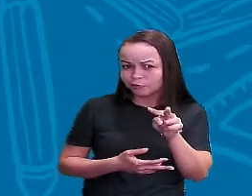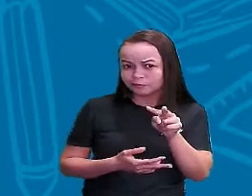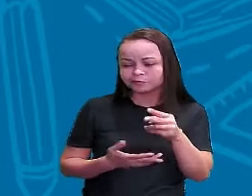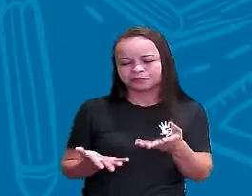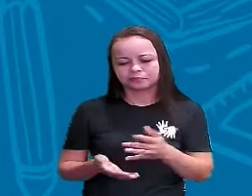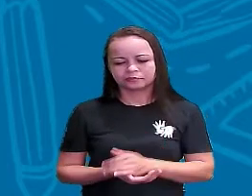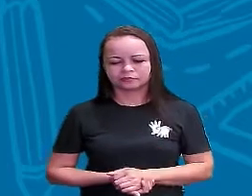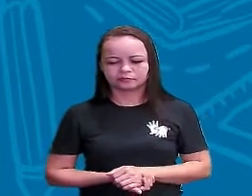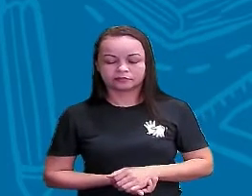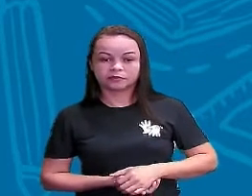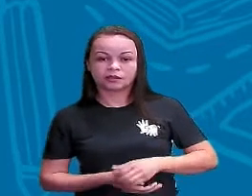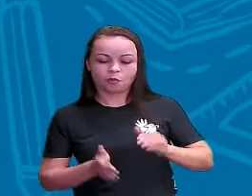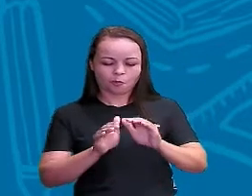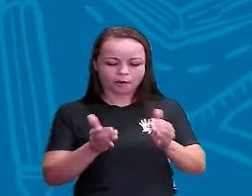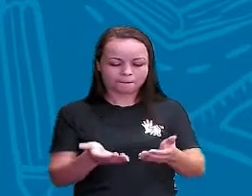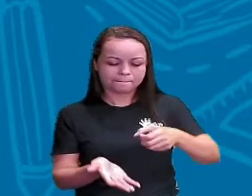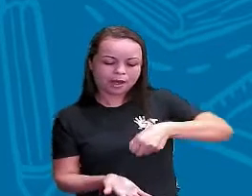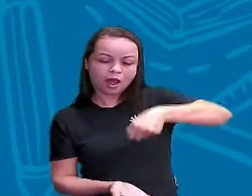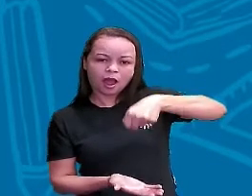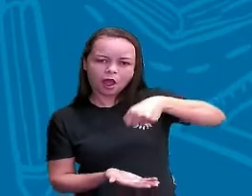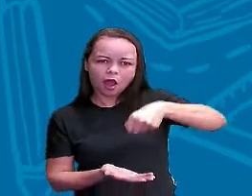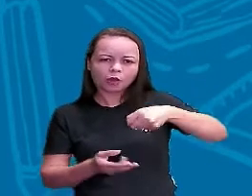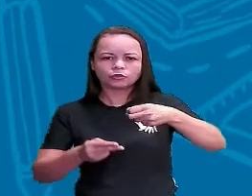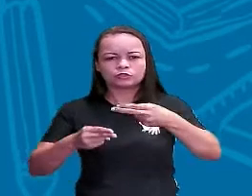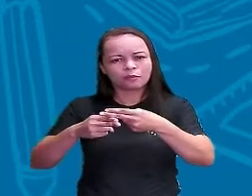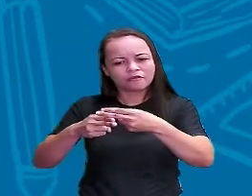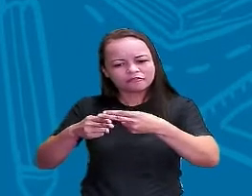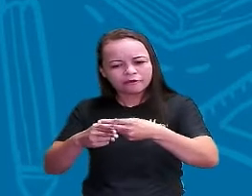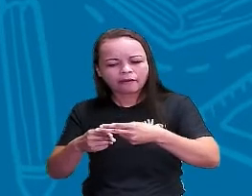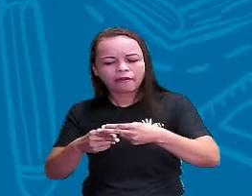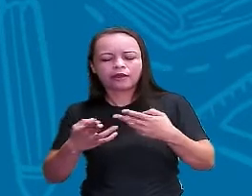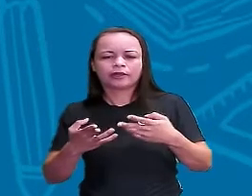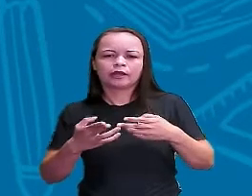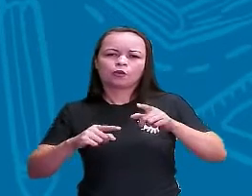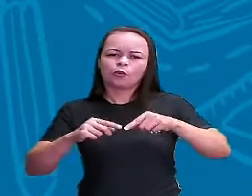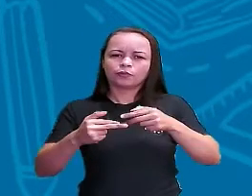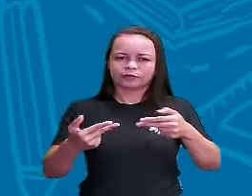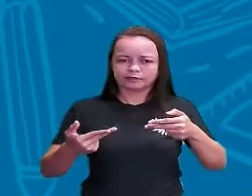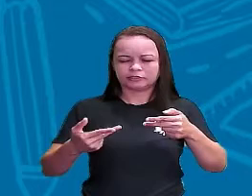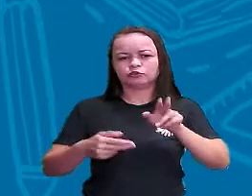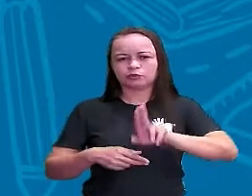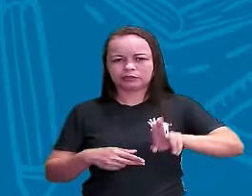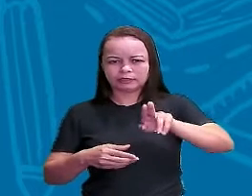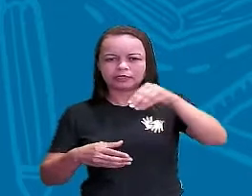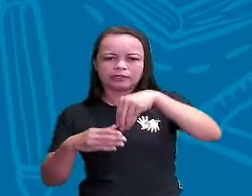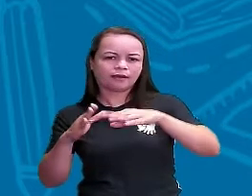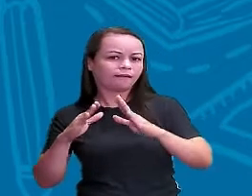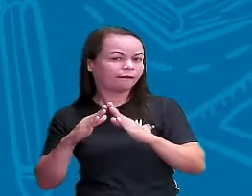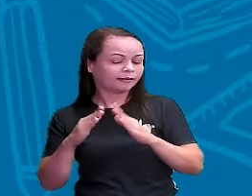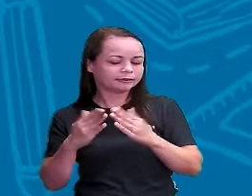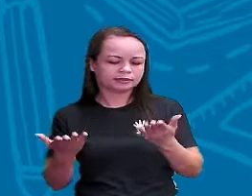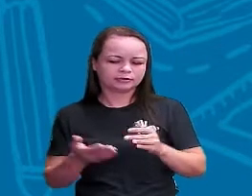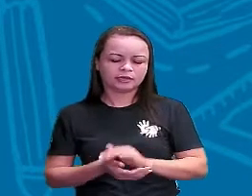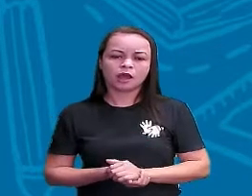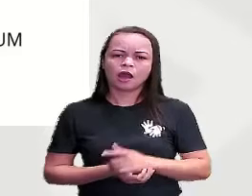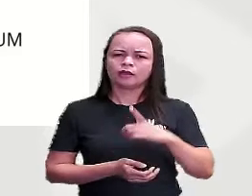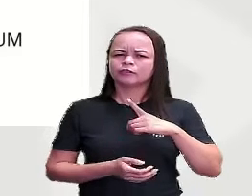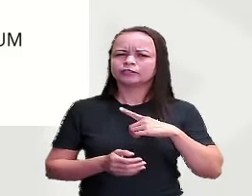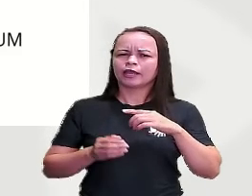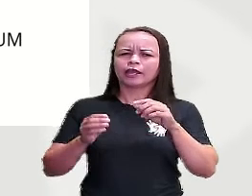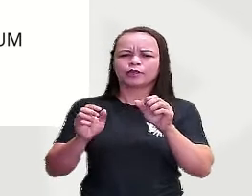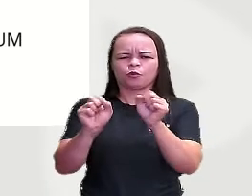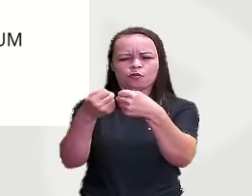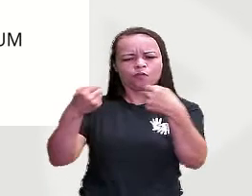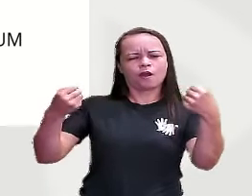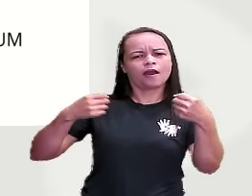Balde Uma faca Ou seja Utensílios domésticos Tem aí um guarda-roupa Um armário